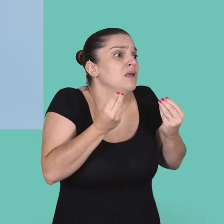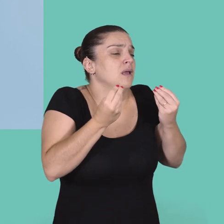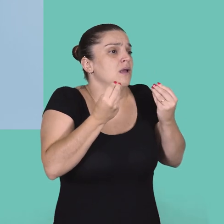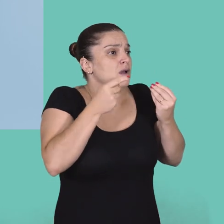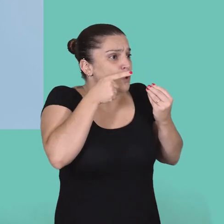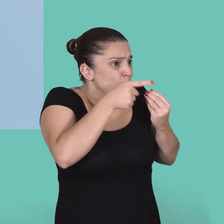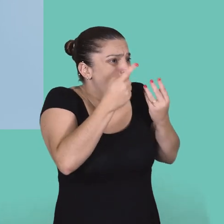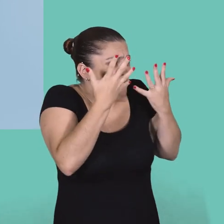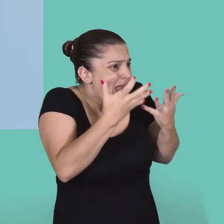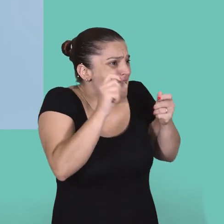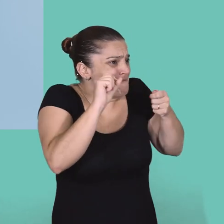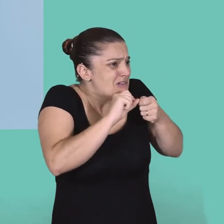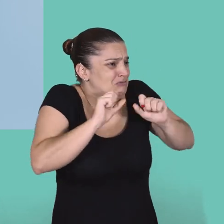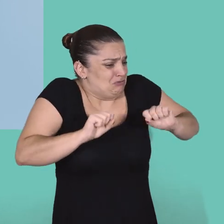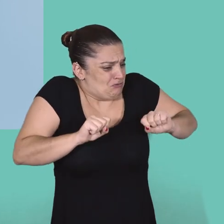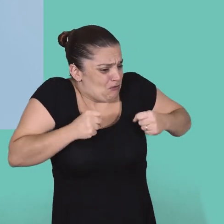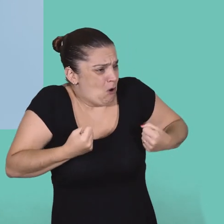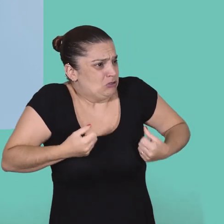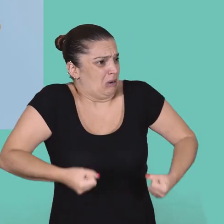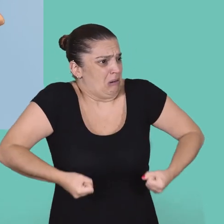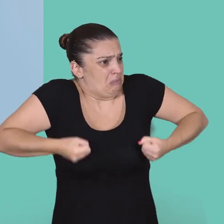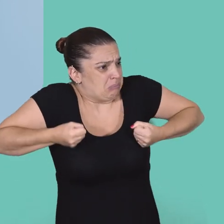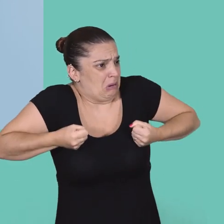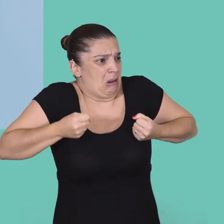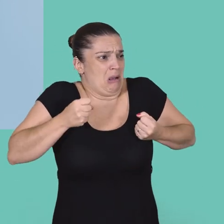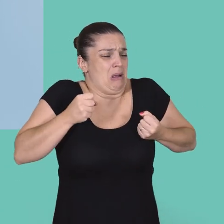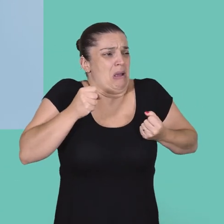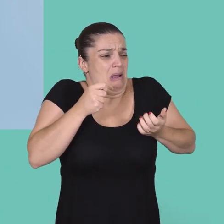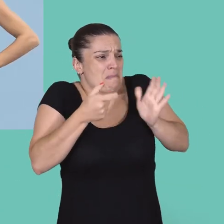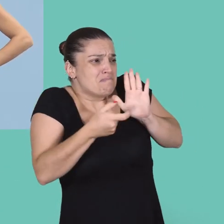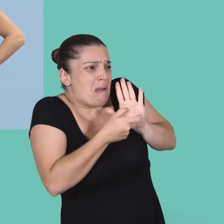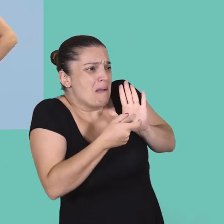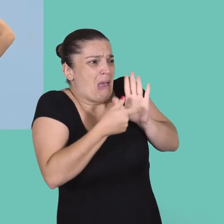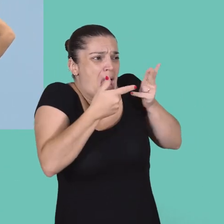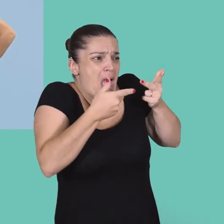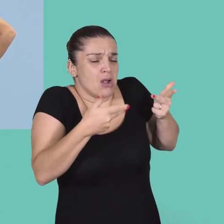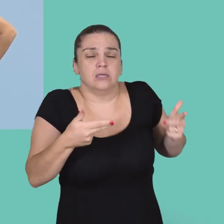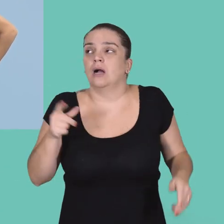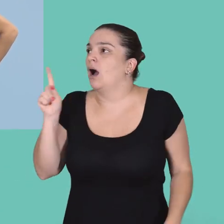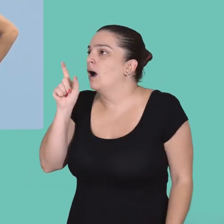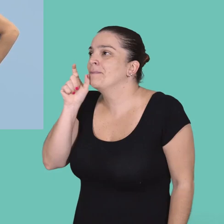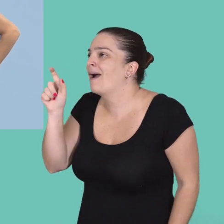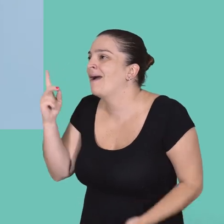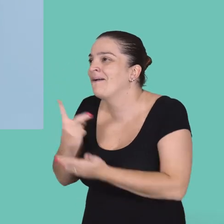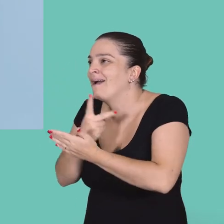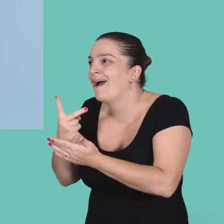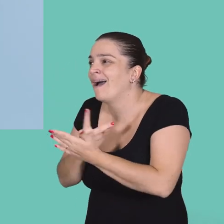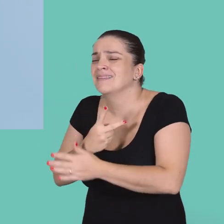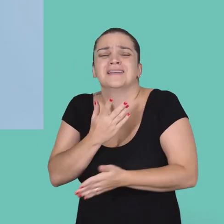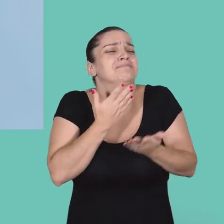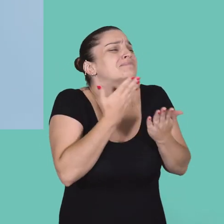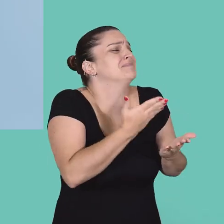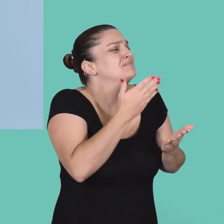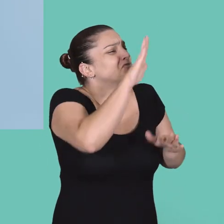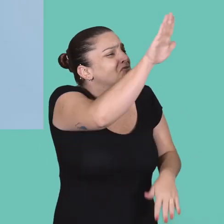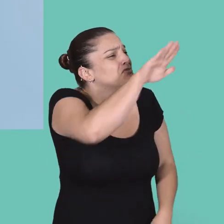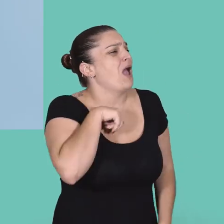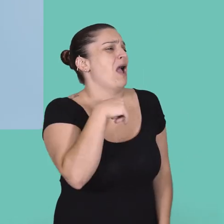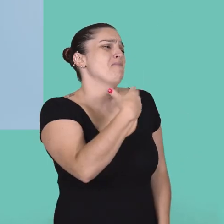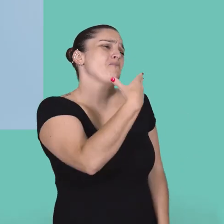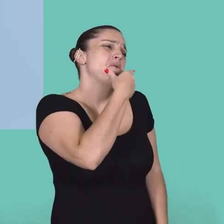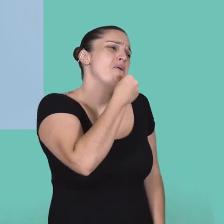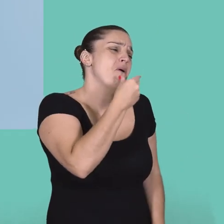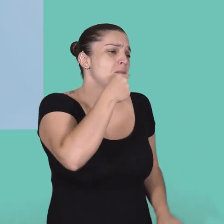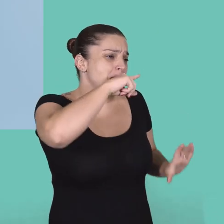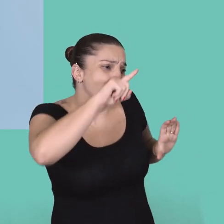ela quer que alguém faça alguma força ou construa um balbuíno para ela... Arduino, mamãe! E essa coisa aí, ela que chama